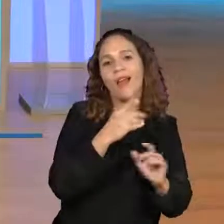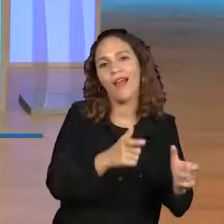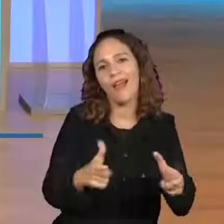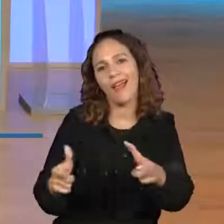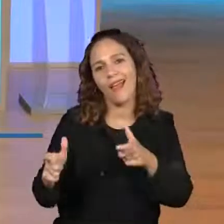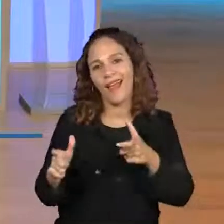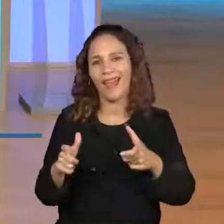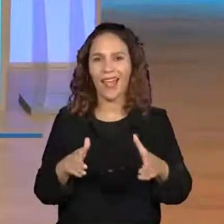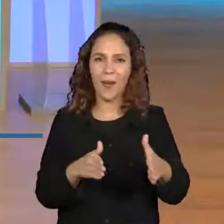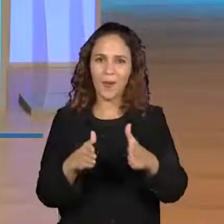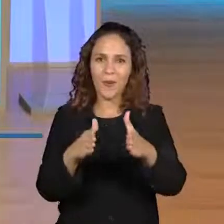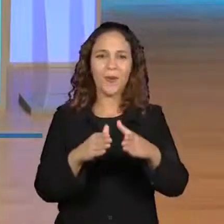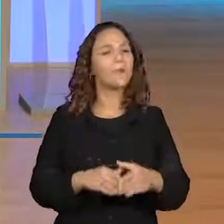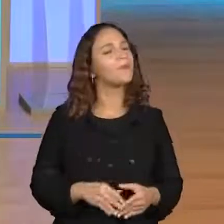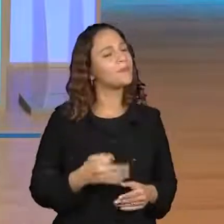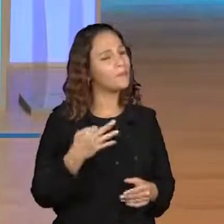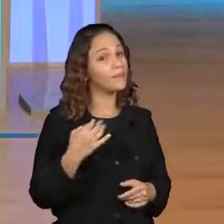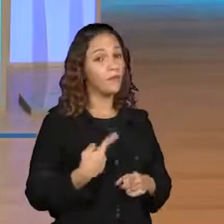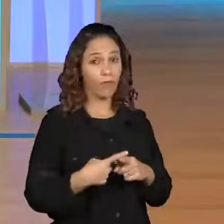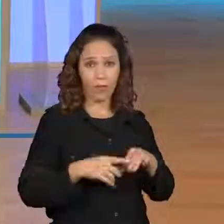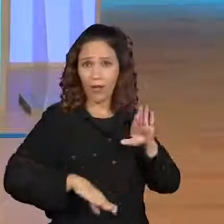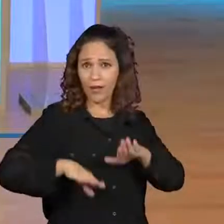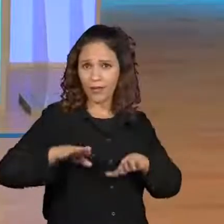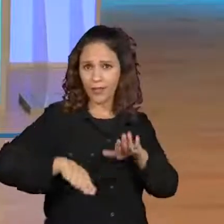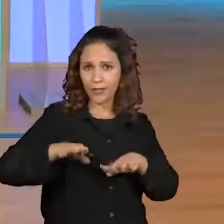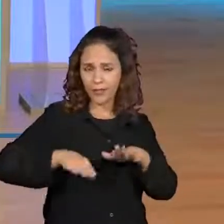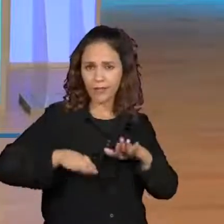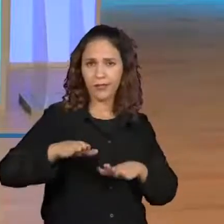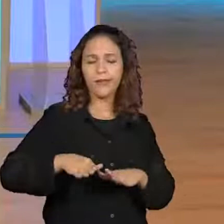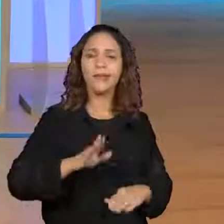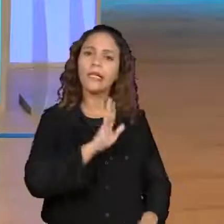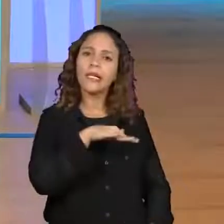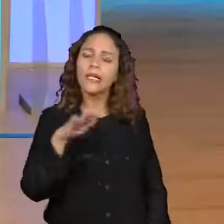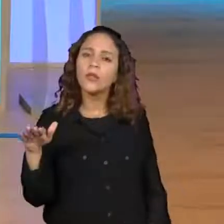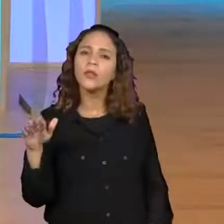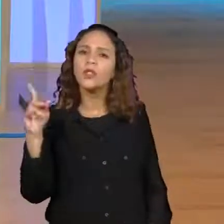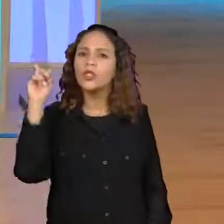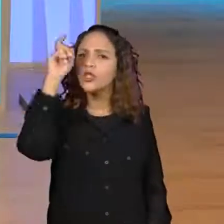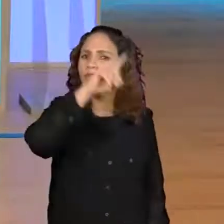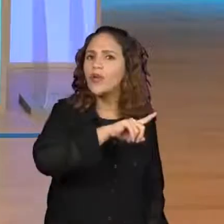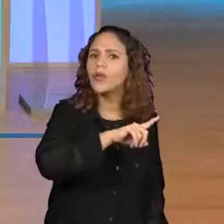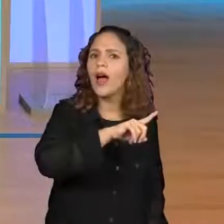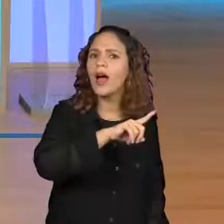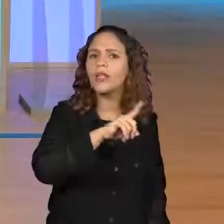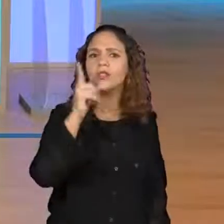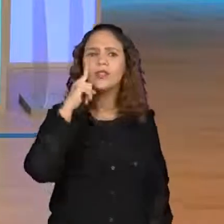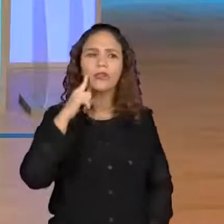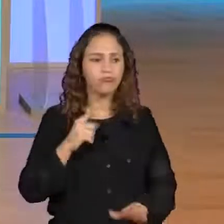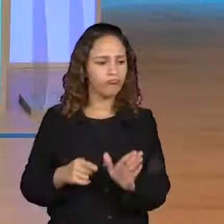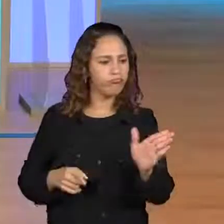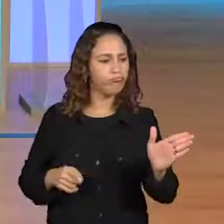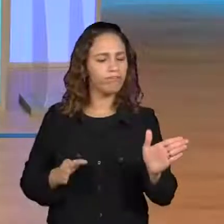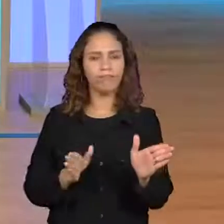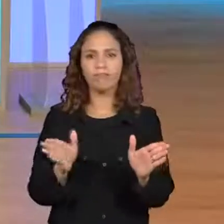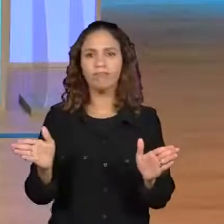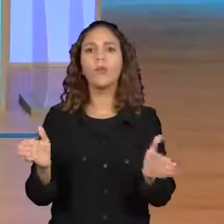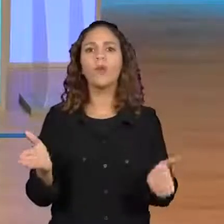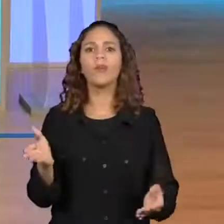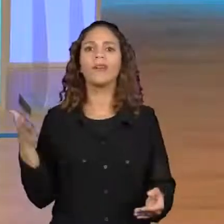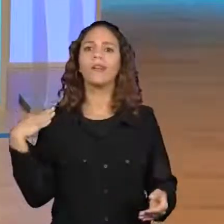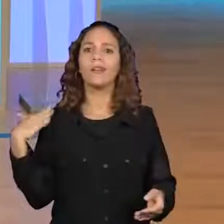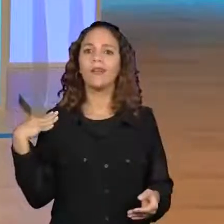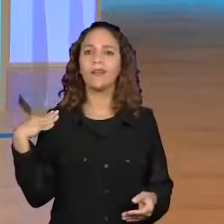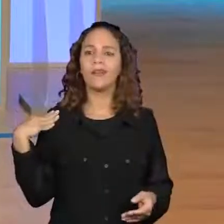Isso mesmo. Porque, às vezes, até alguns adultos ainda têm um pouco de dificuldade sobre direita e esquerda. Então, desde pequenos,